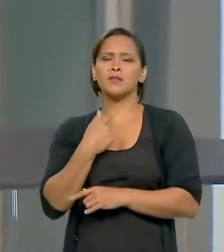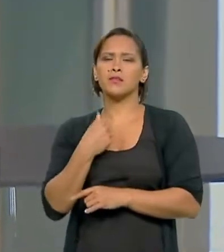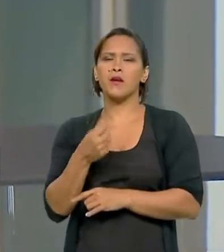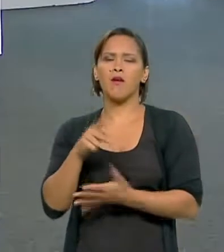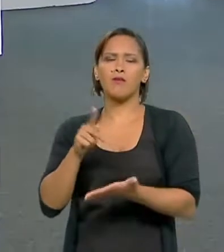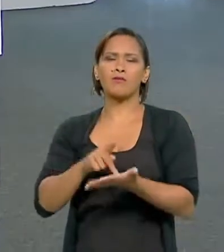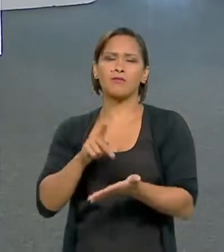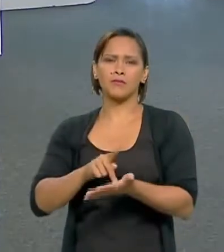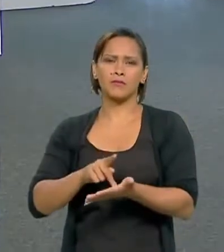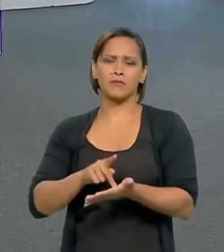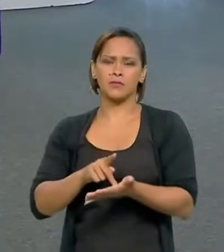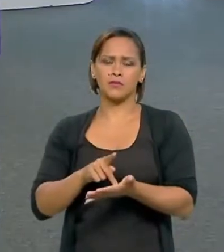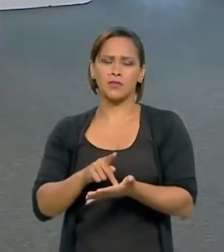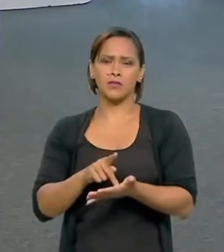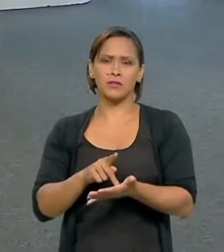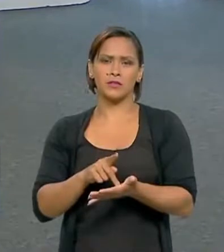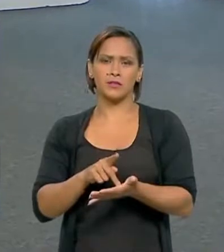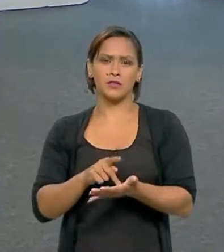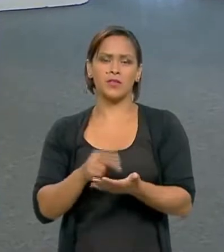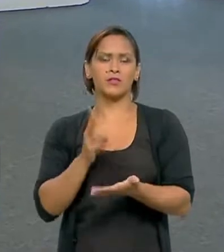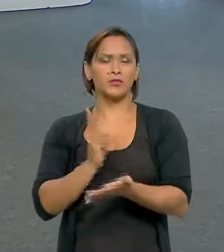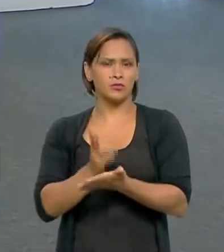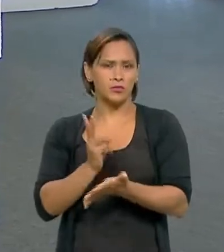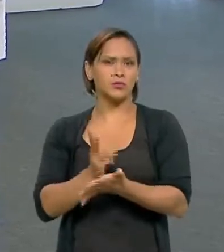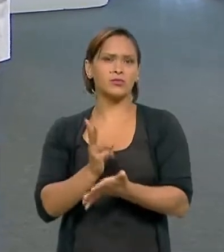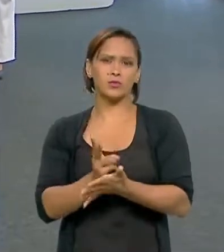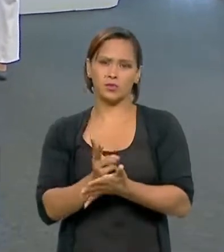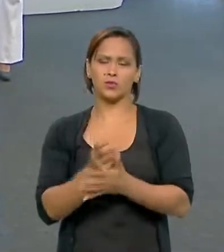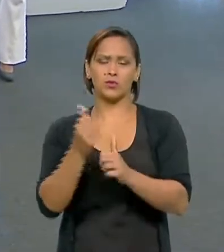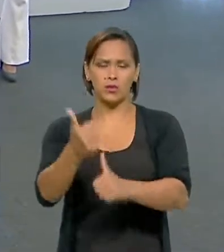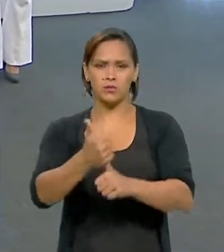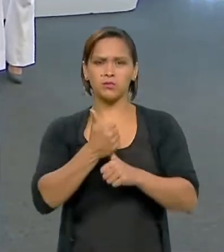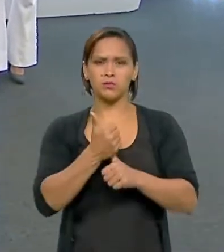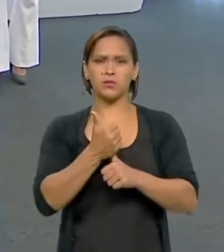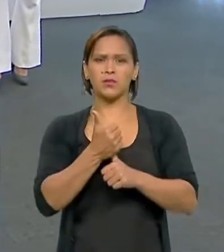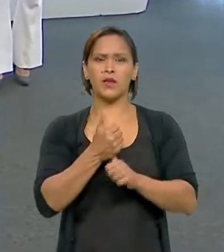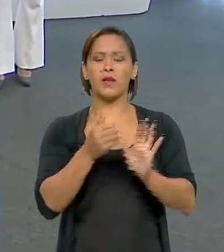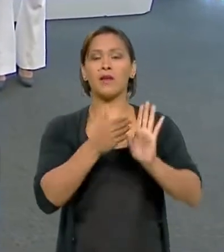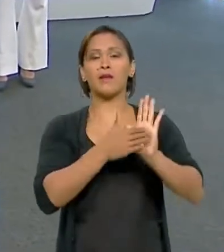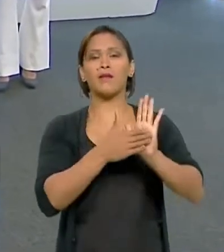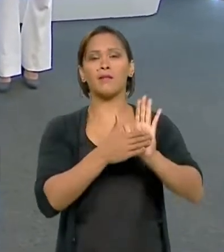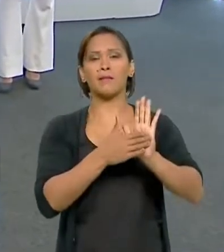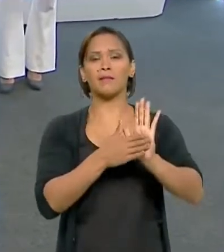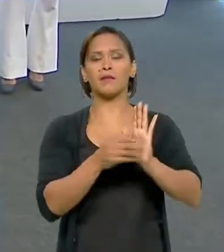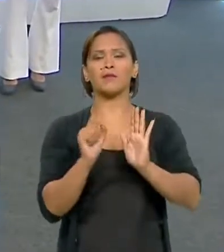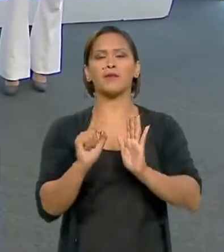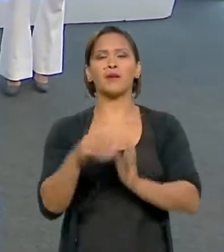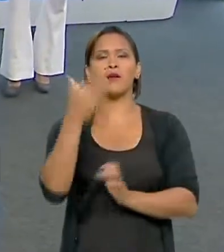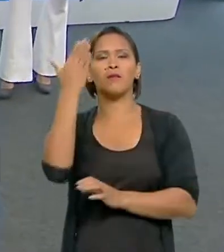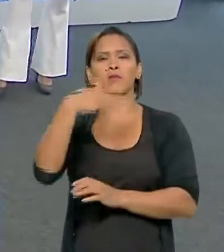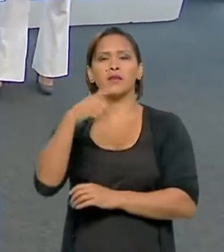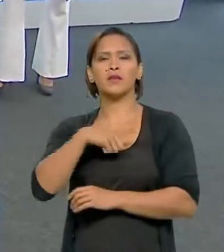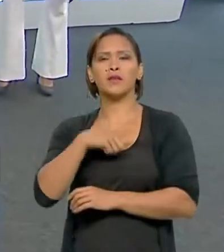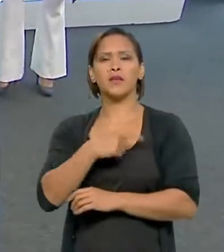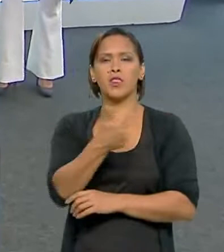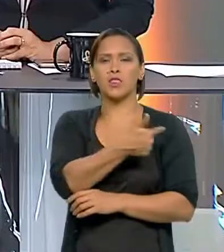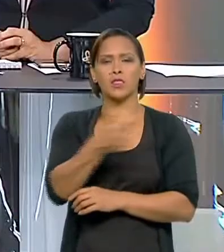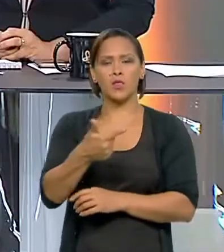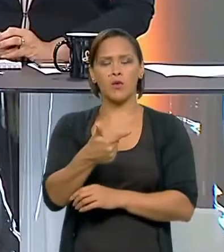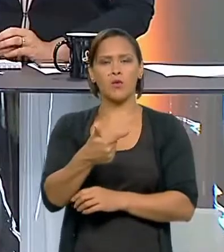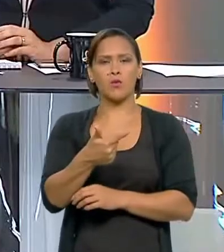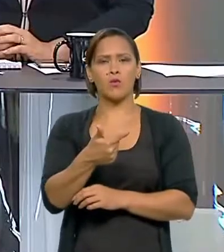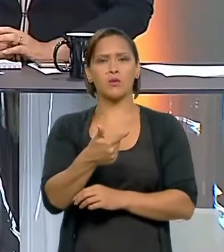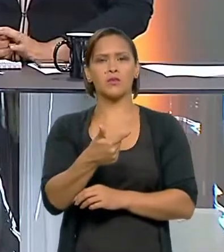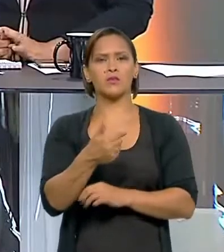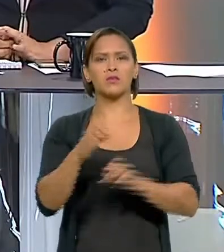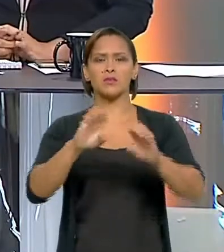na verdade e, vida que segue, a prova é que tivemos já duas solenidades de